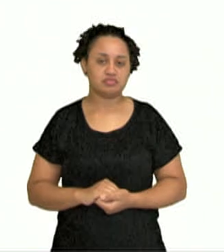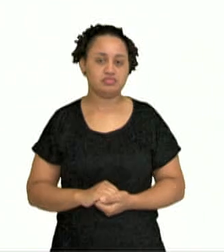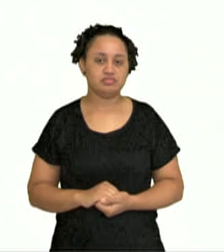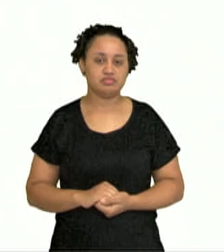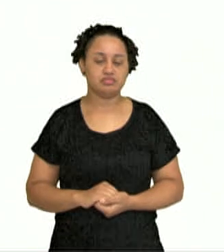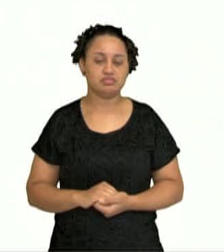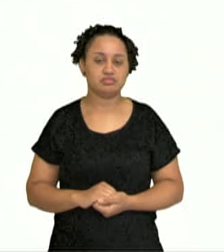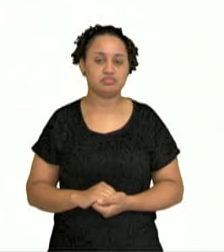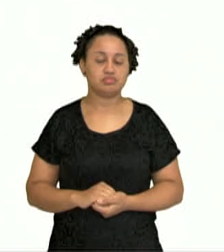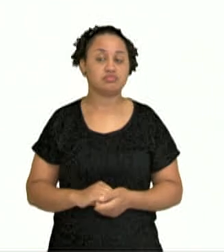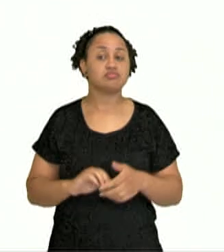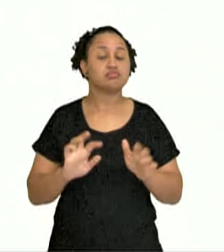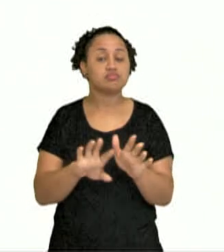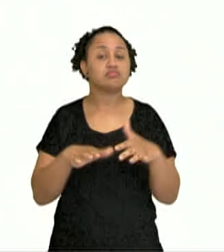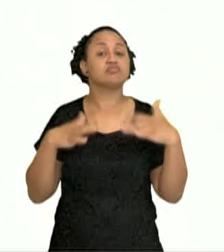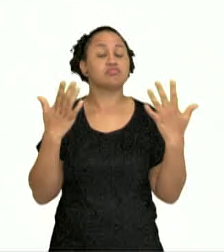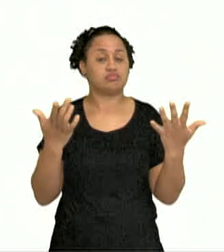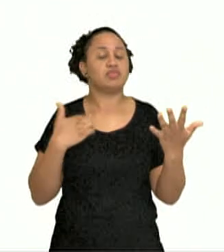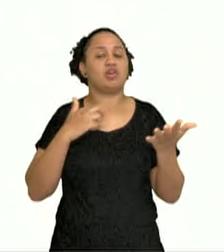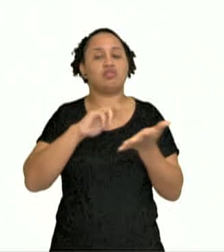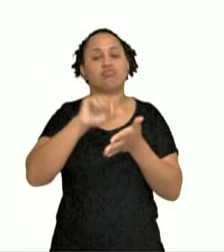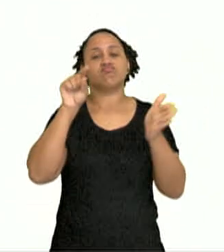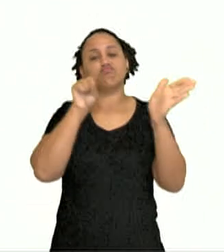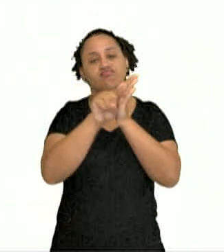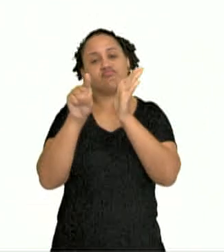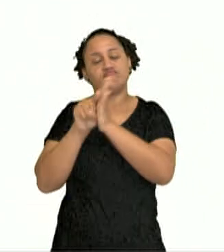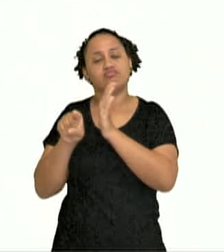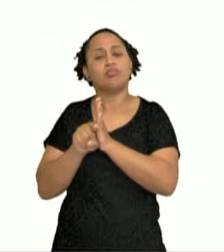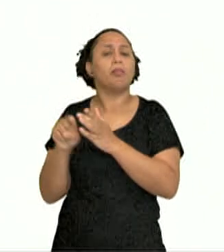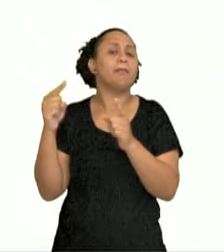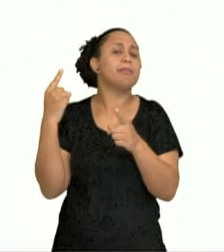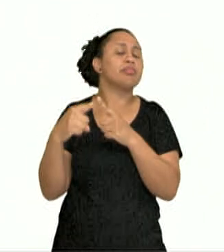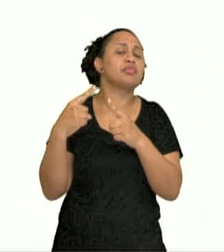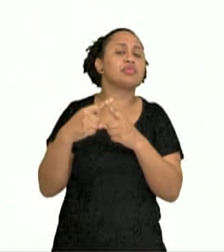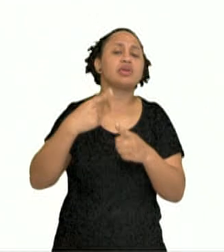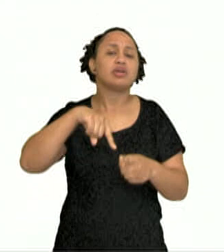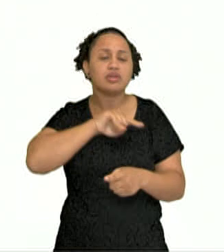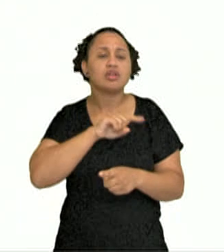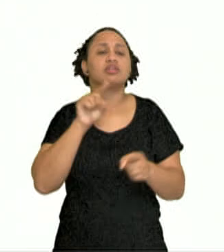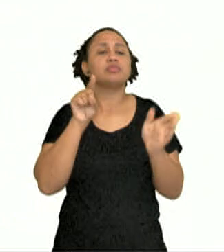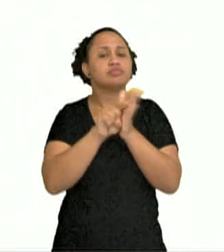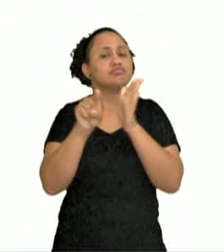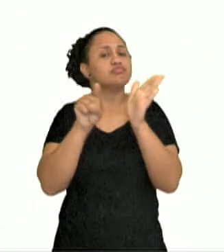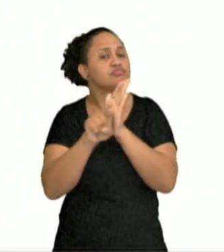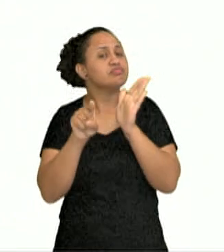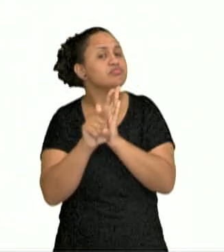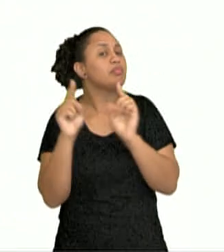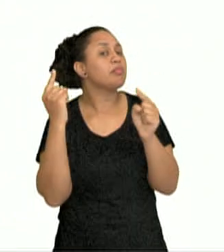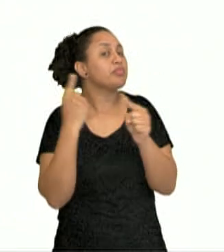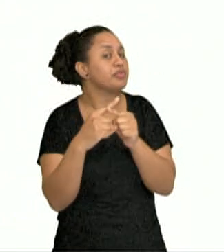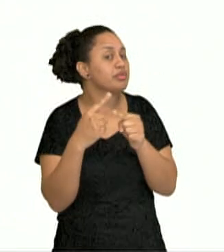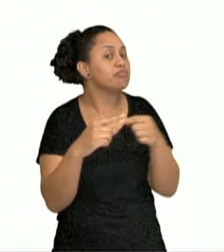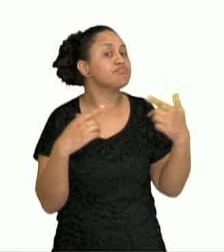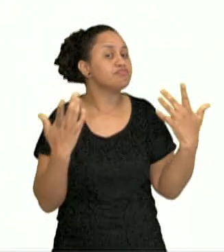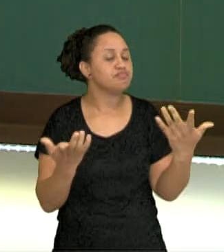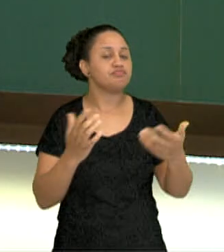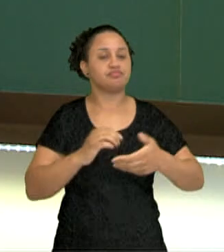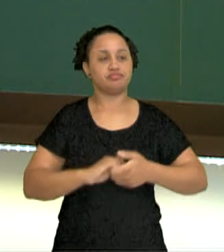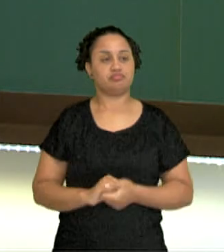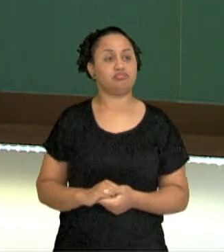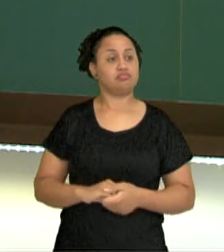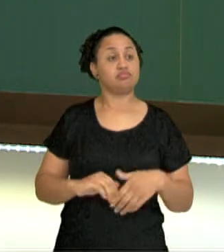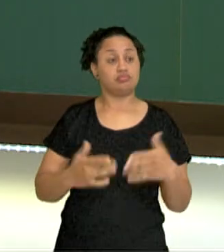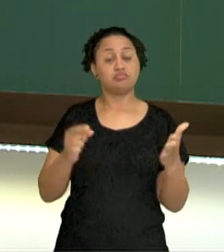em subida? Então, várias perguntas. Por que será que a gente faz tanta pergunta? Por falar em